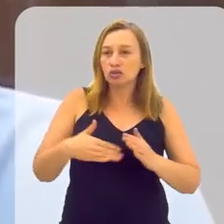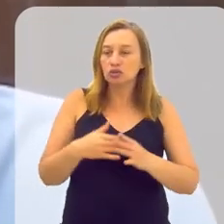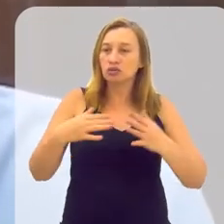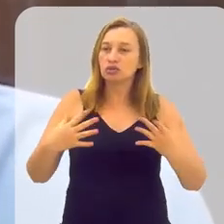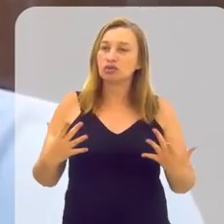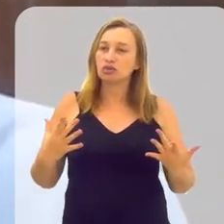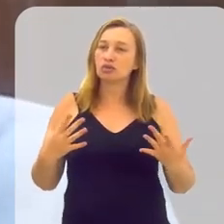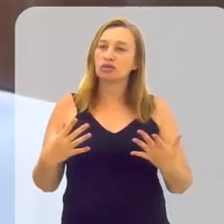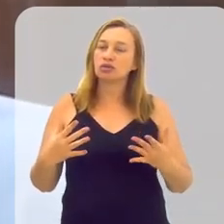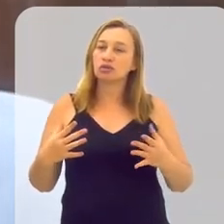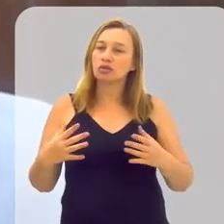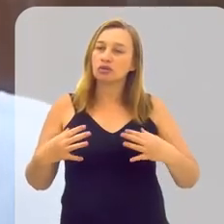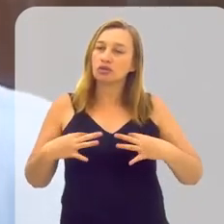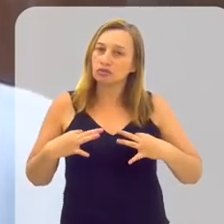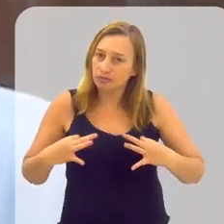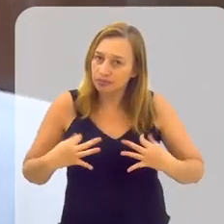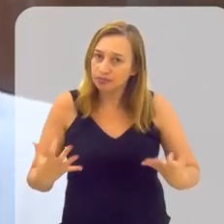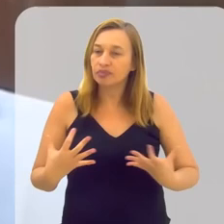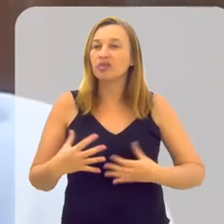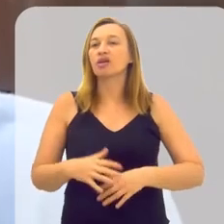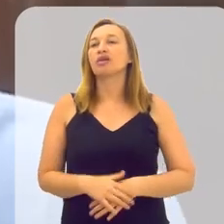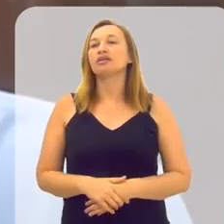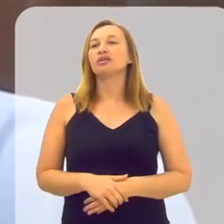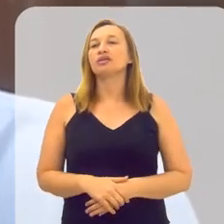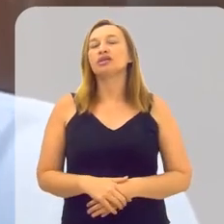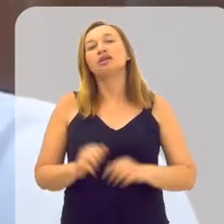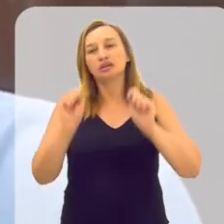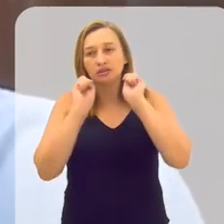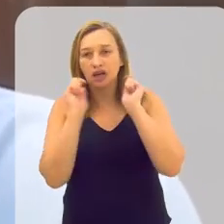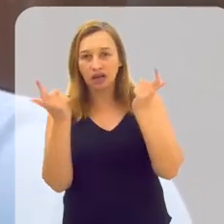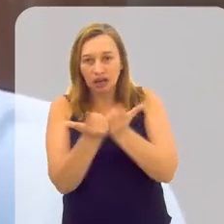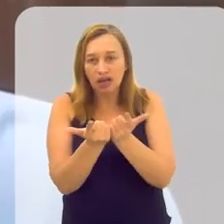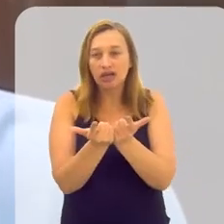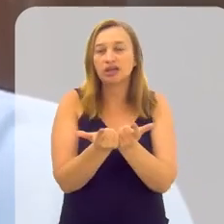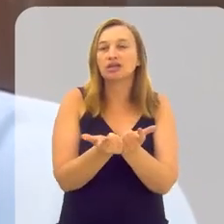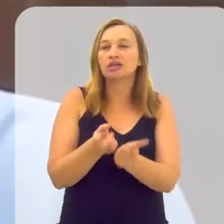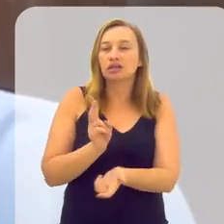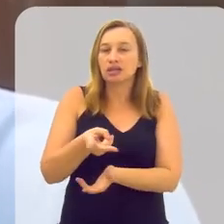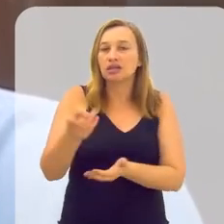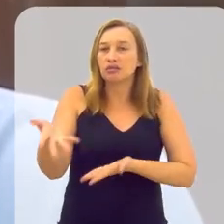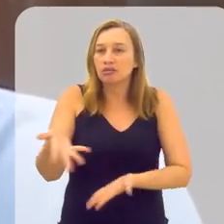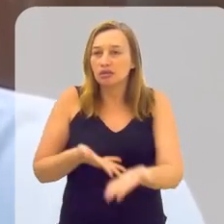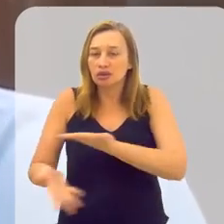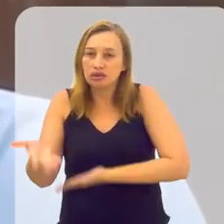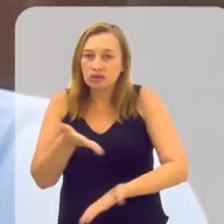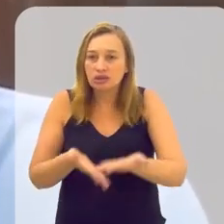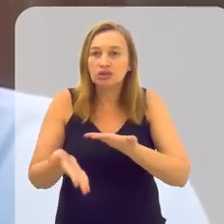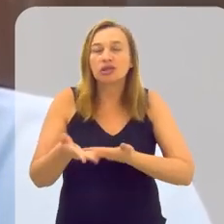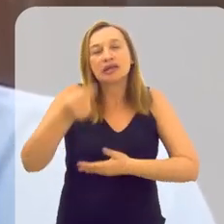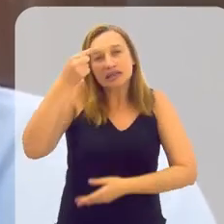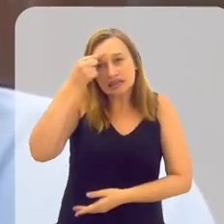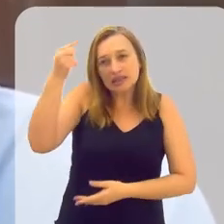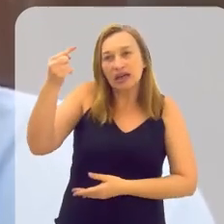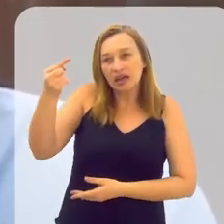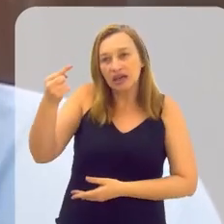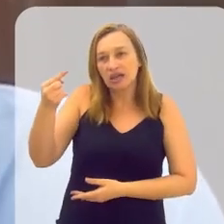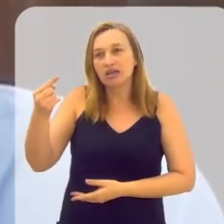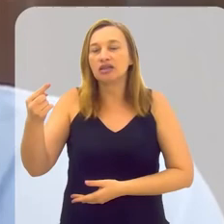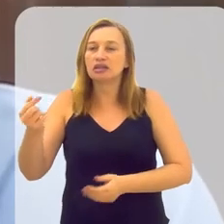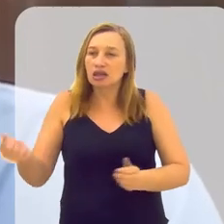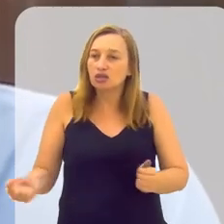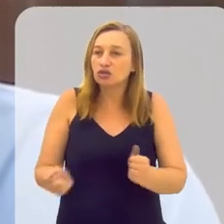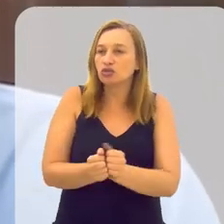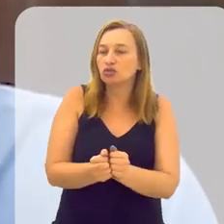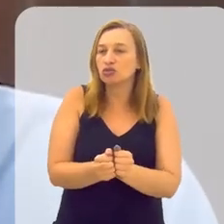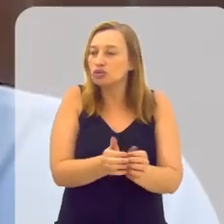estão disponíveis, estão à disposição da LERJ, estão sempre parceiras para trazer ideias e